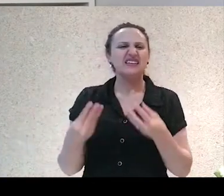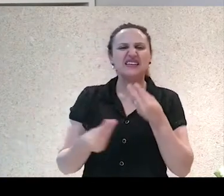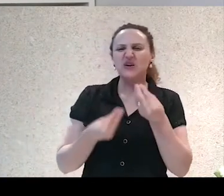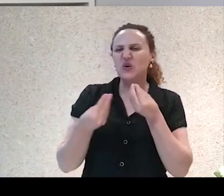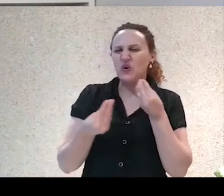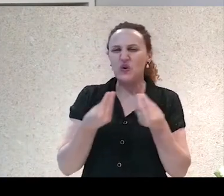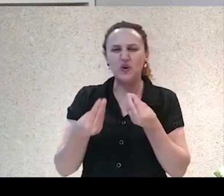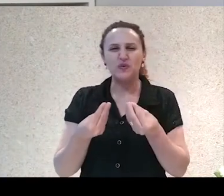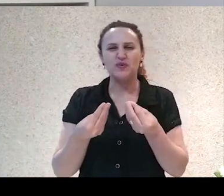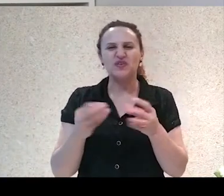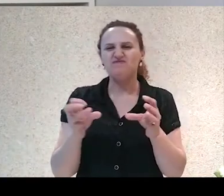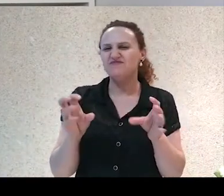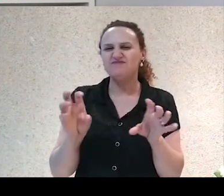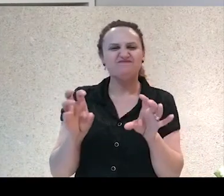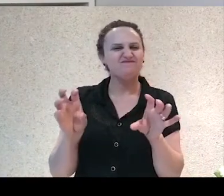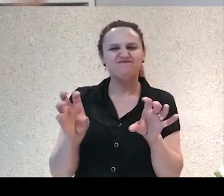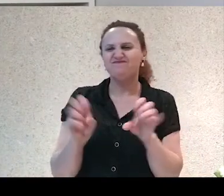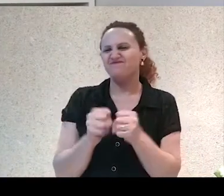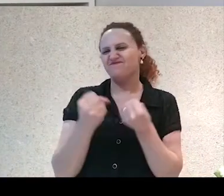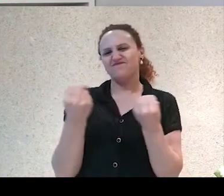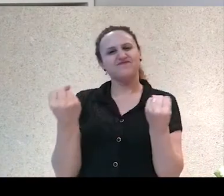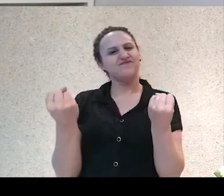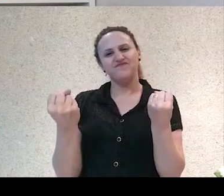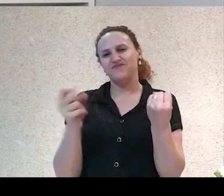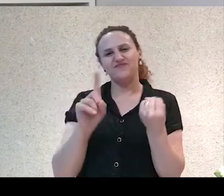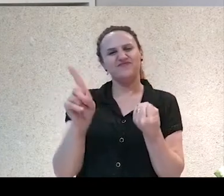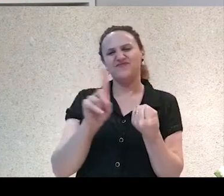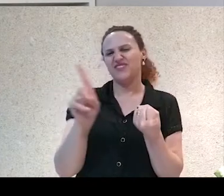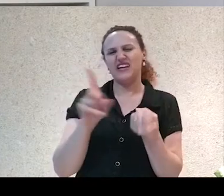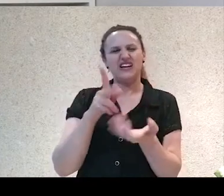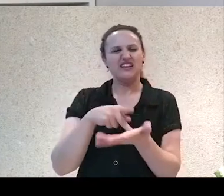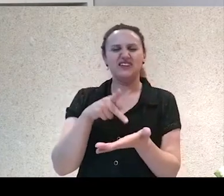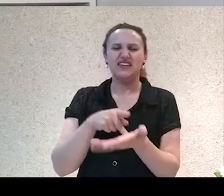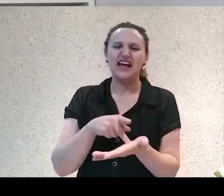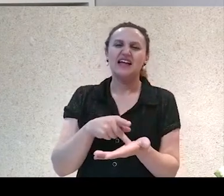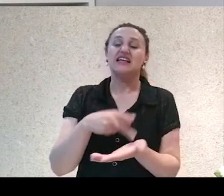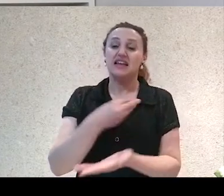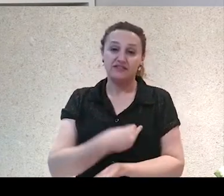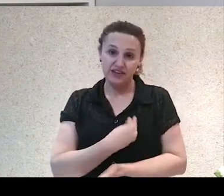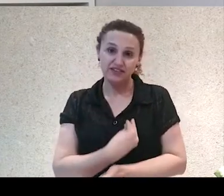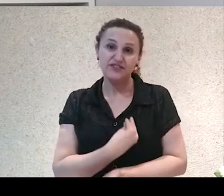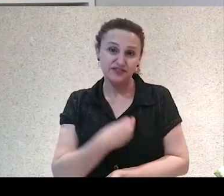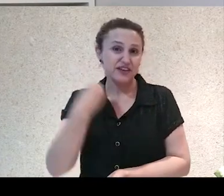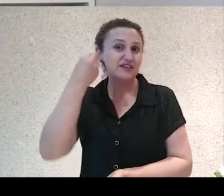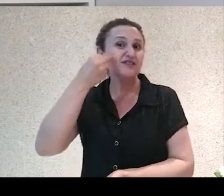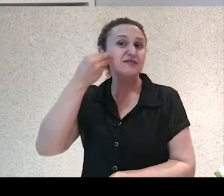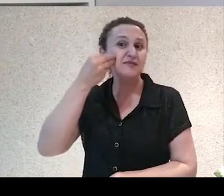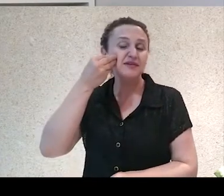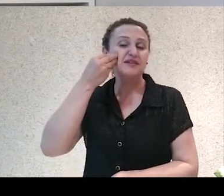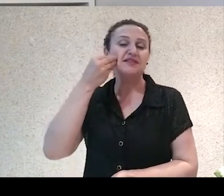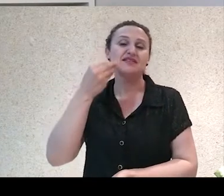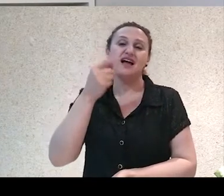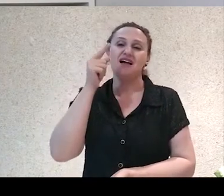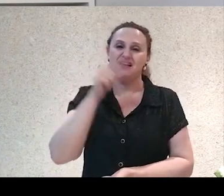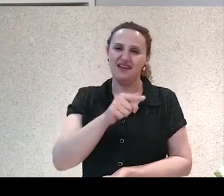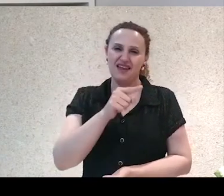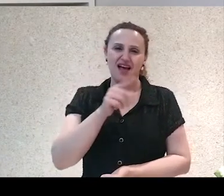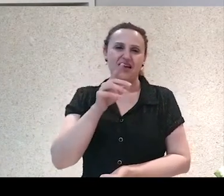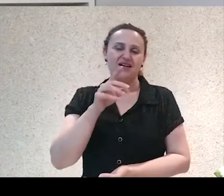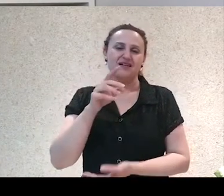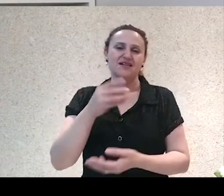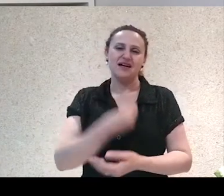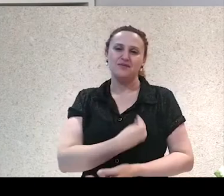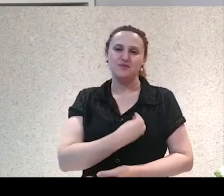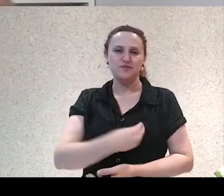que ela vivencia, nesse país dito, né? De grande democracia, de grandes oportunidades. Como é que é a vida desse